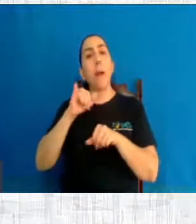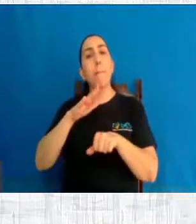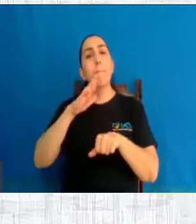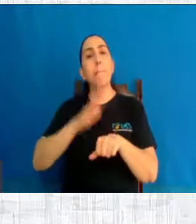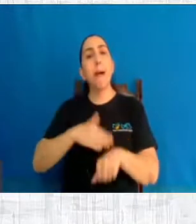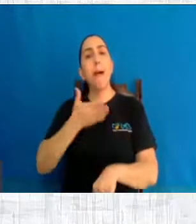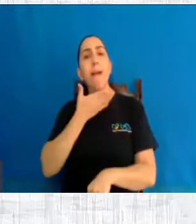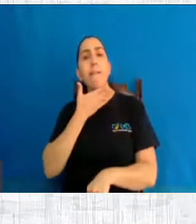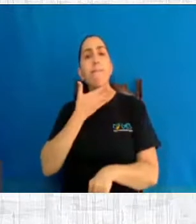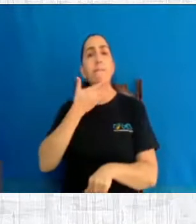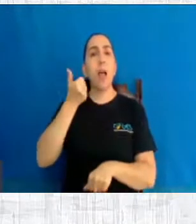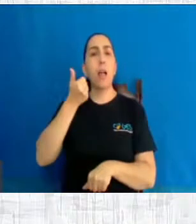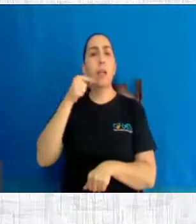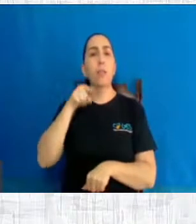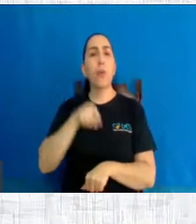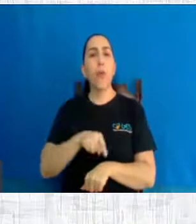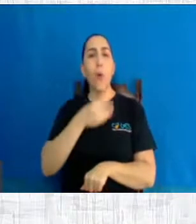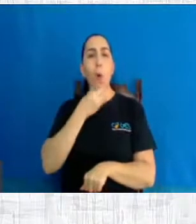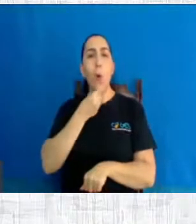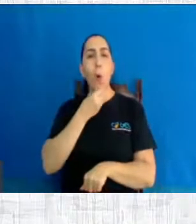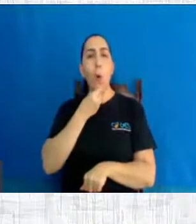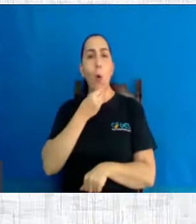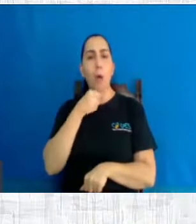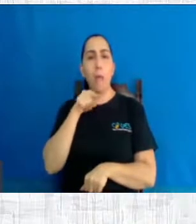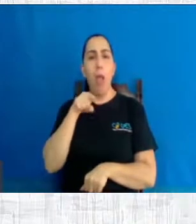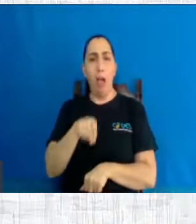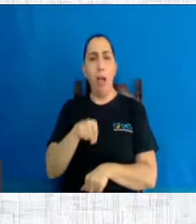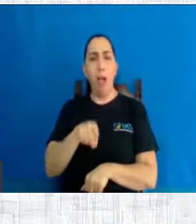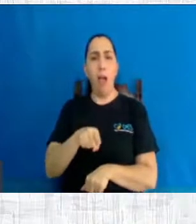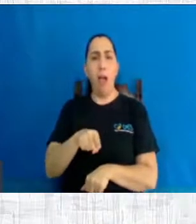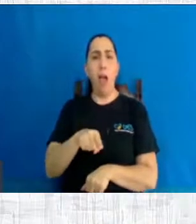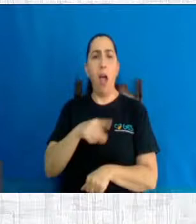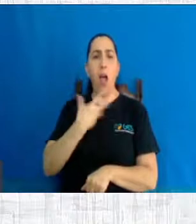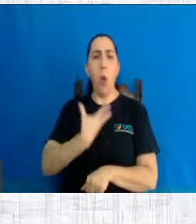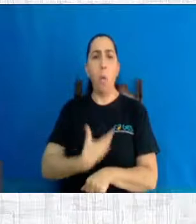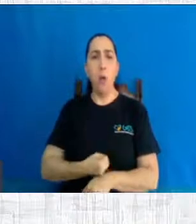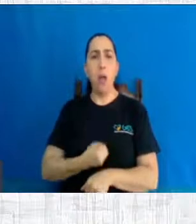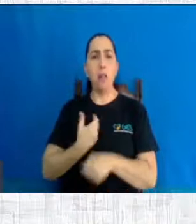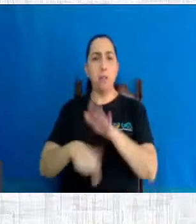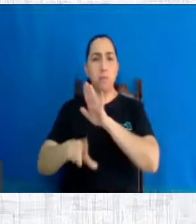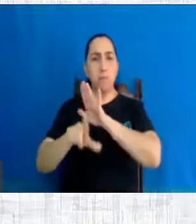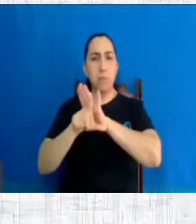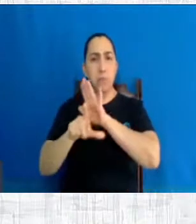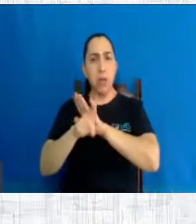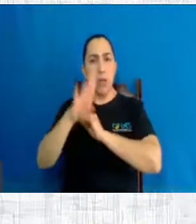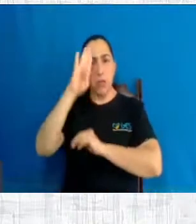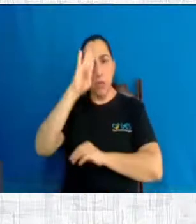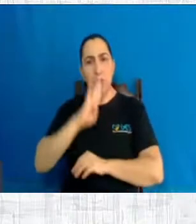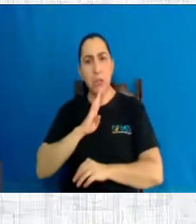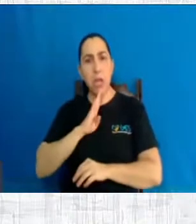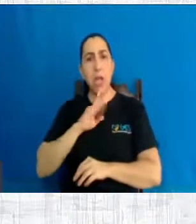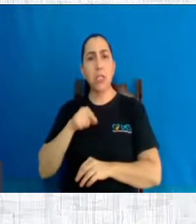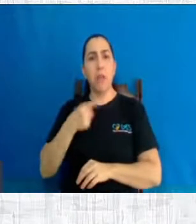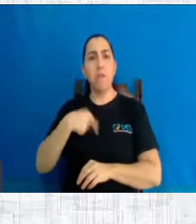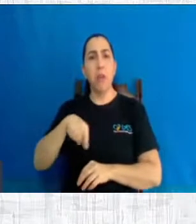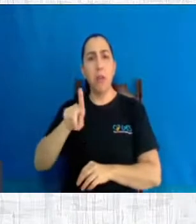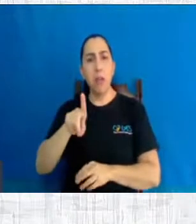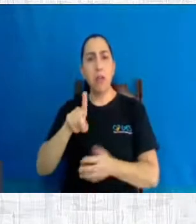mulheres ainda mais? Porque ele vai dizer, não, você tem que abortar. Olha aí, é legalizado, está lá, vai na clínica, é de graça, faz no SUS.